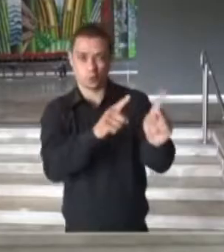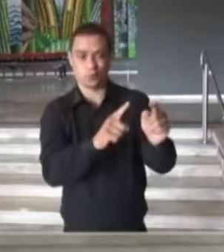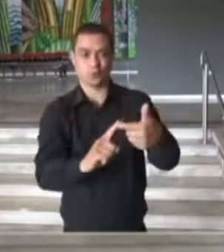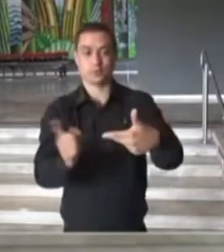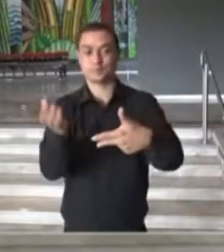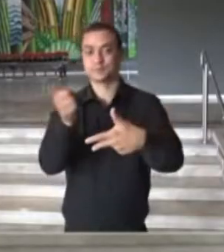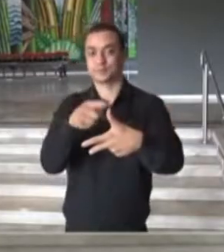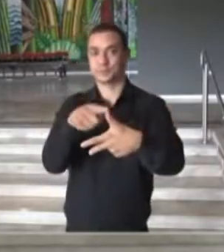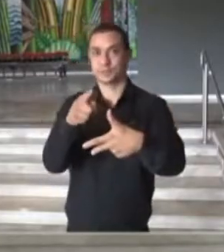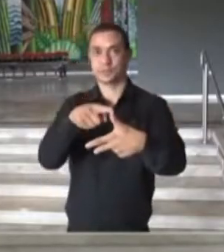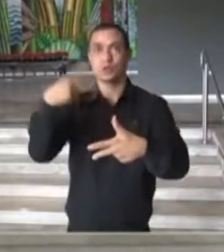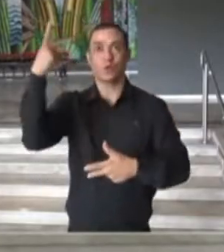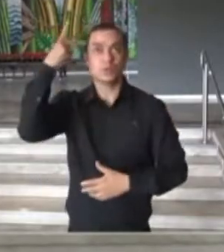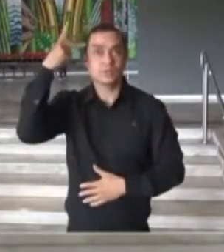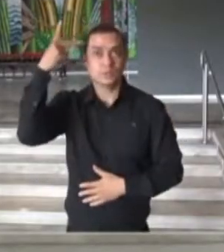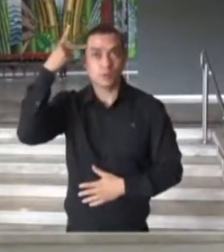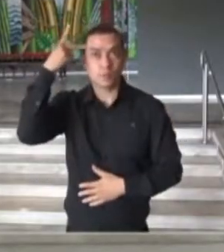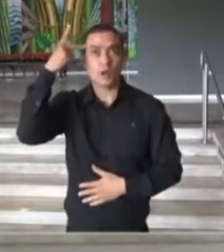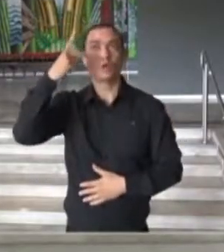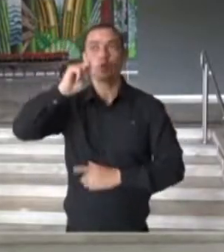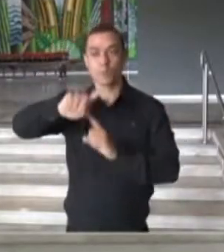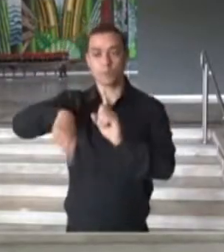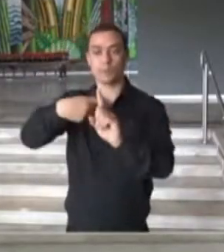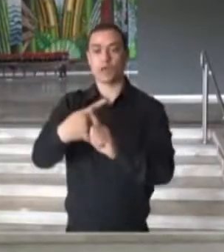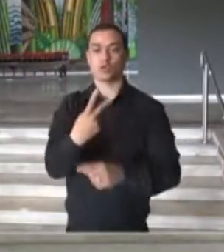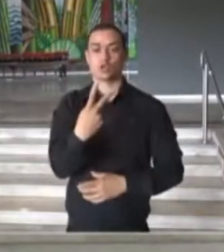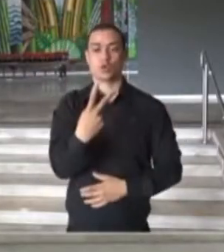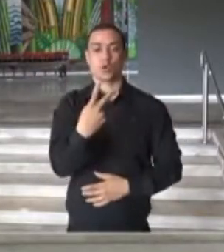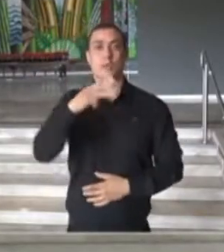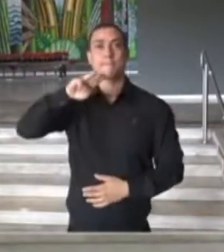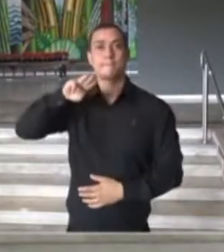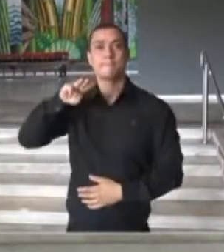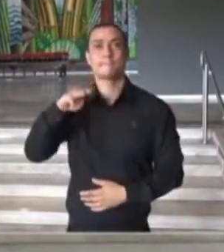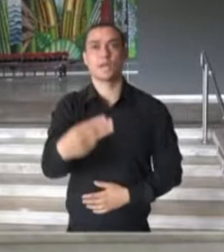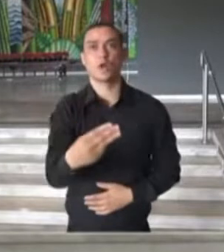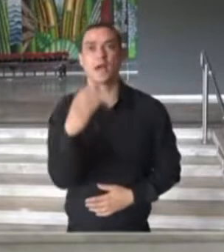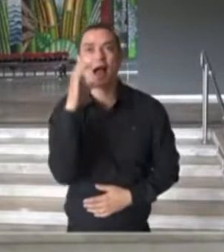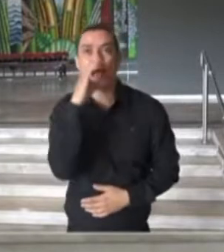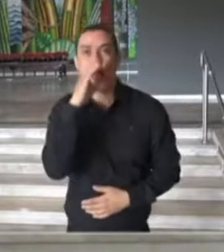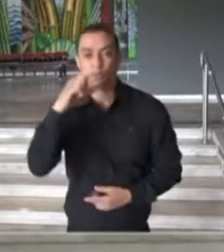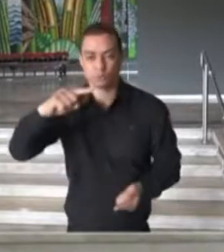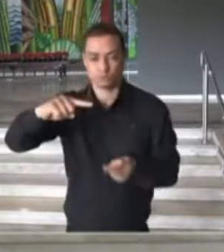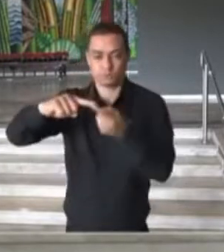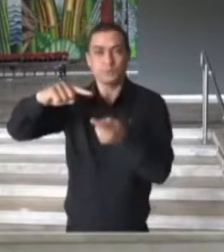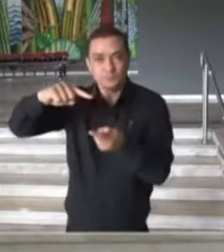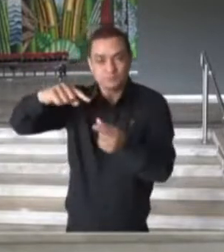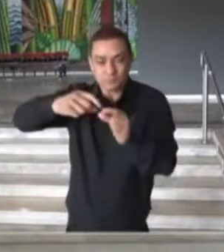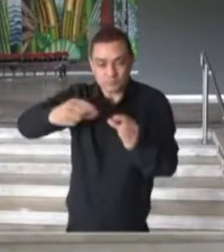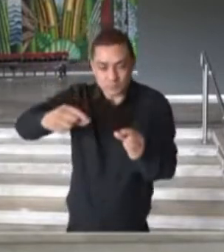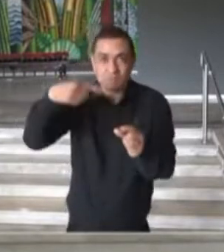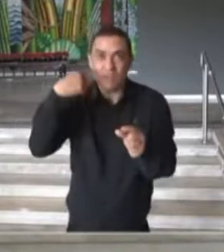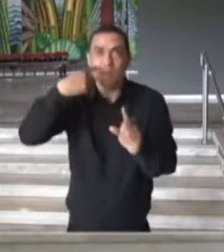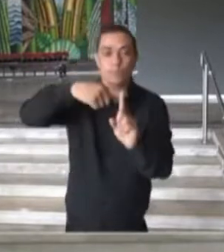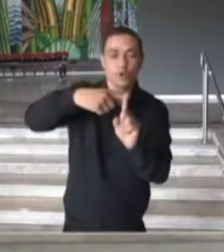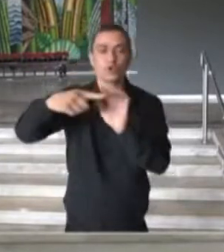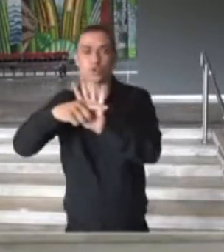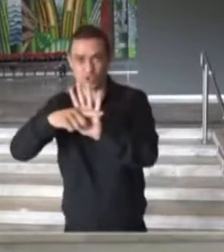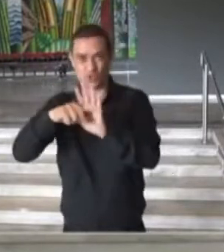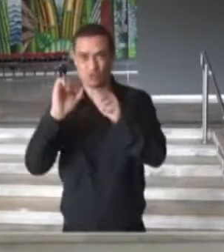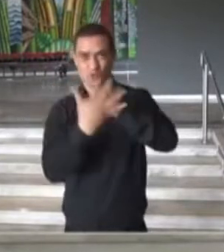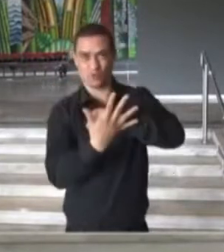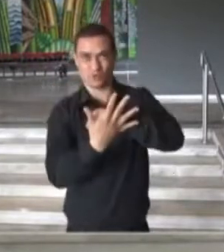São Paulo compra mais 2 milhões de testes rápidos para a Covid-19. O governo de São Paulo